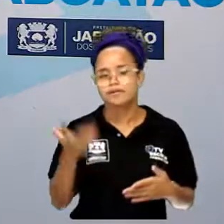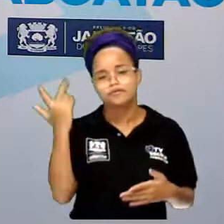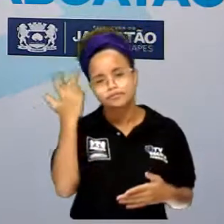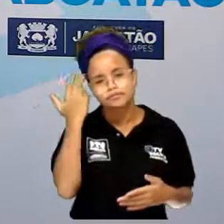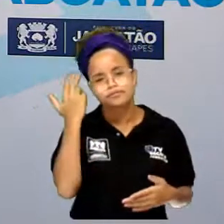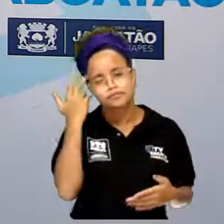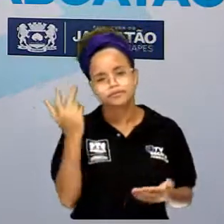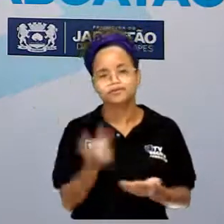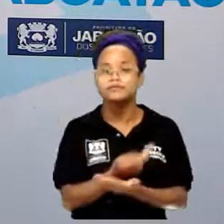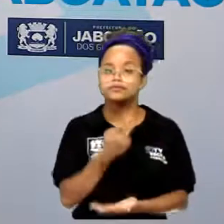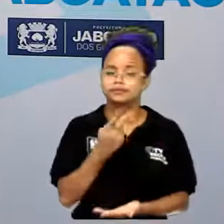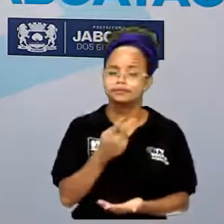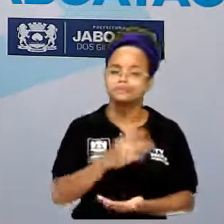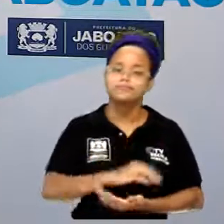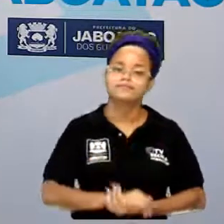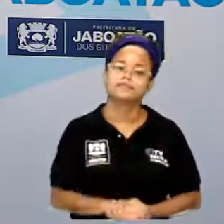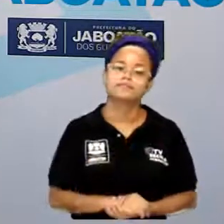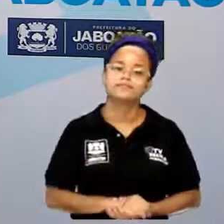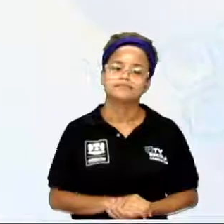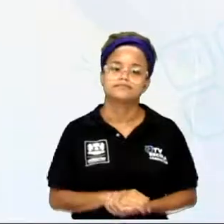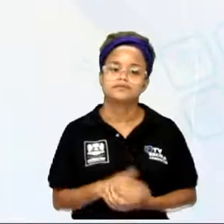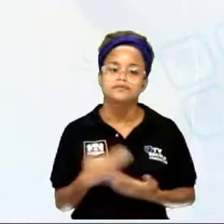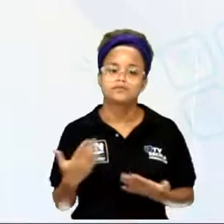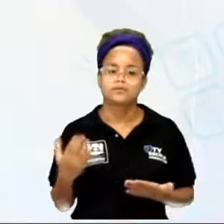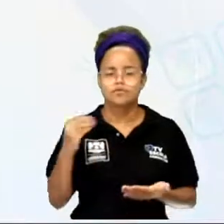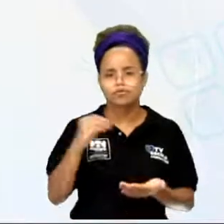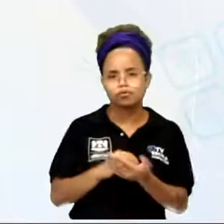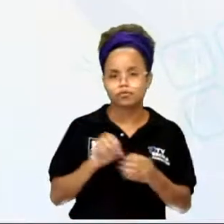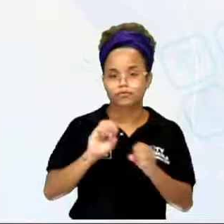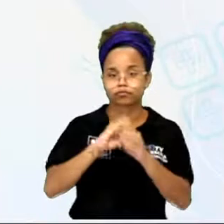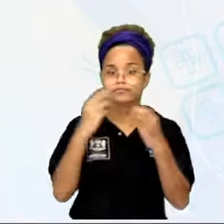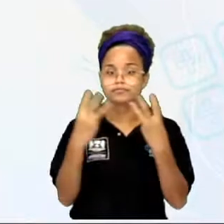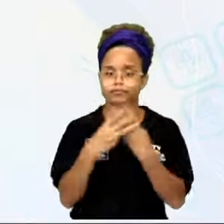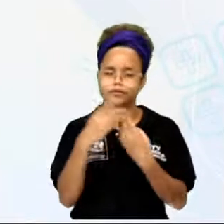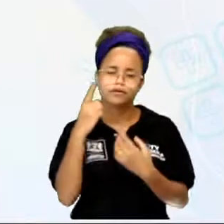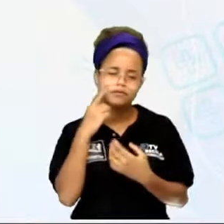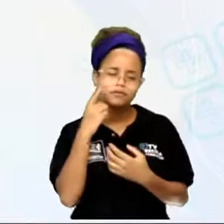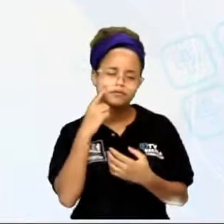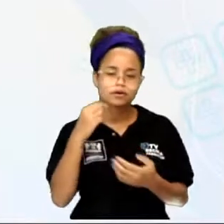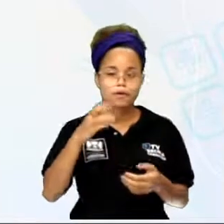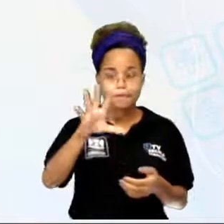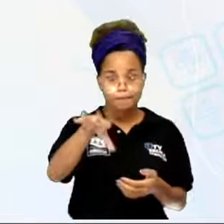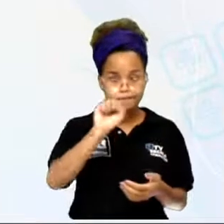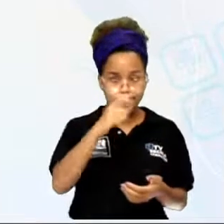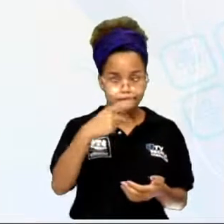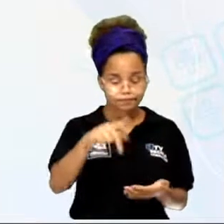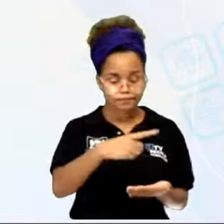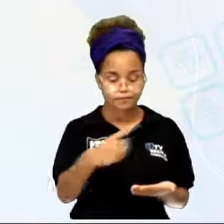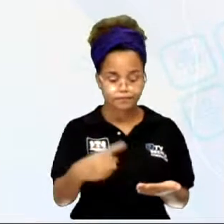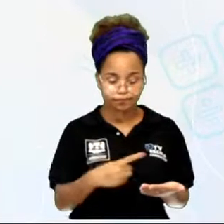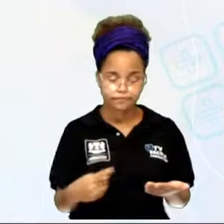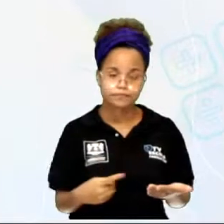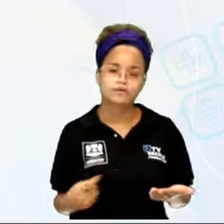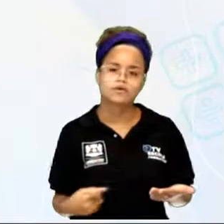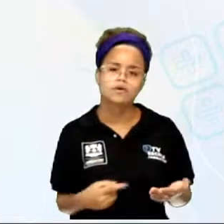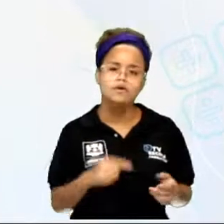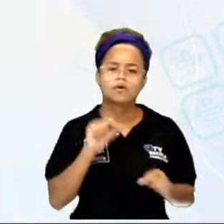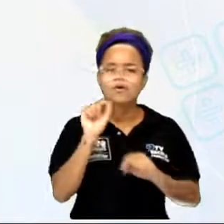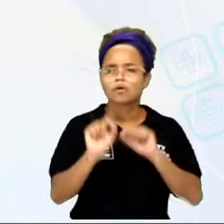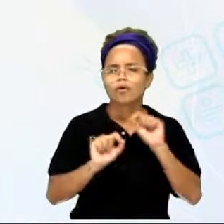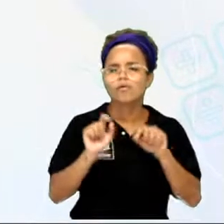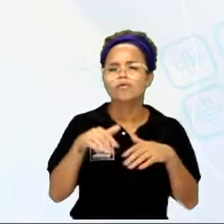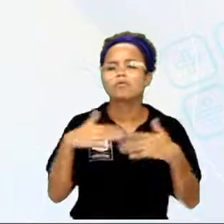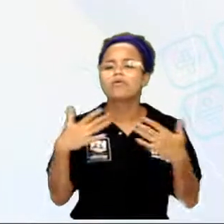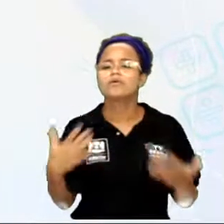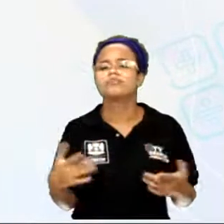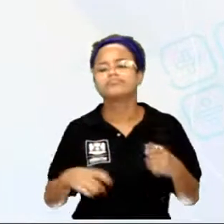que aí é o seguinte, né? Bota lá no nosso slide para a gente ver. Pega teu caderno aí e escreve aí quais vão ser os